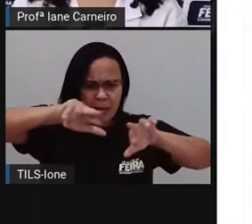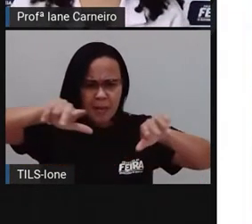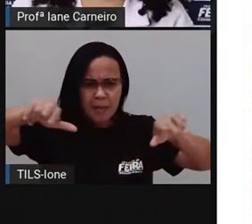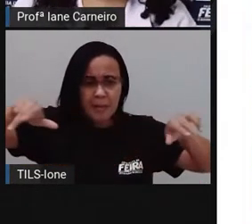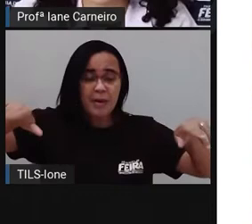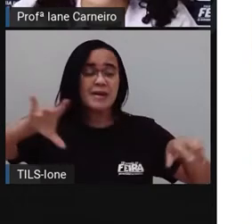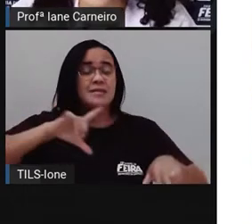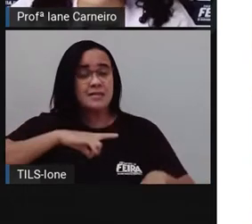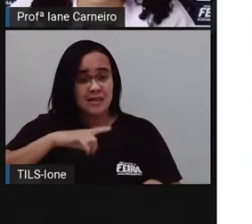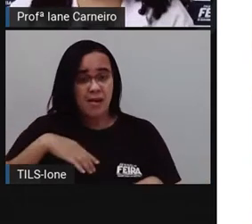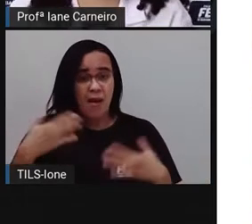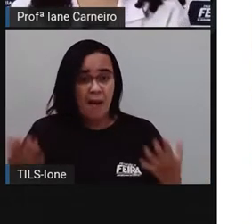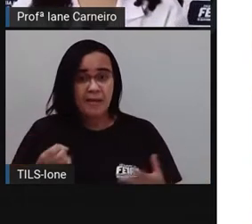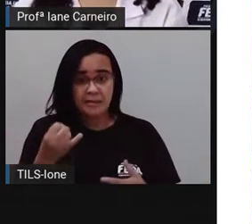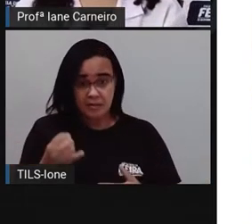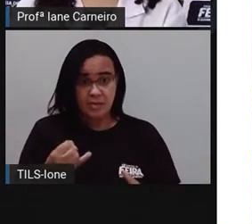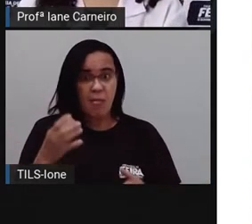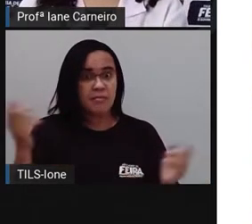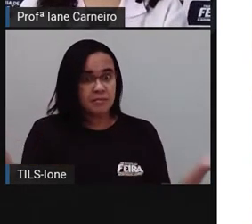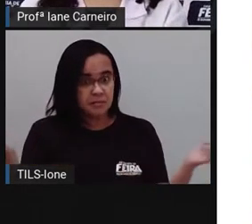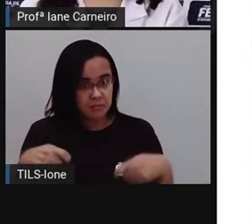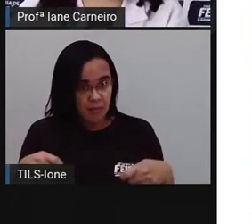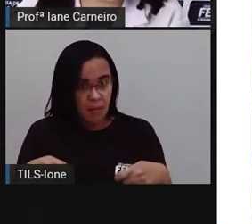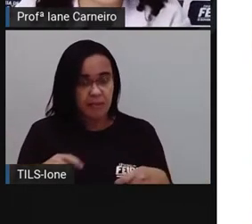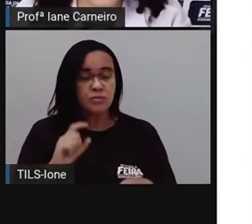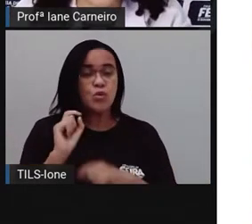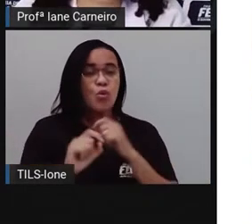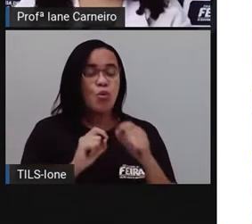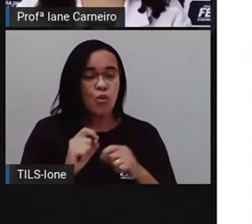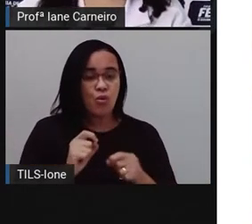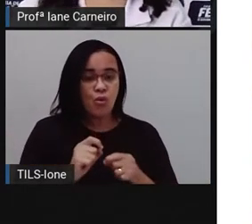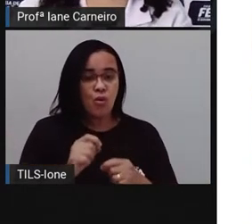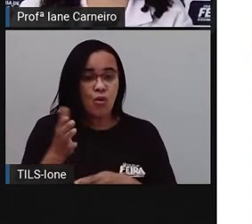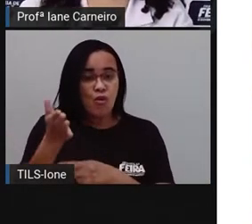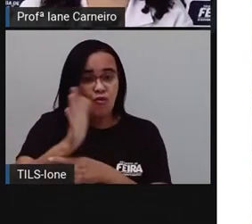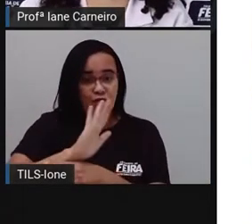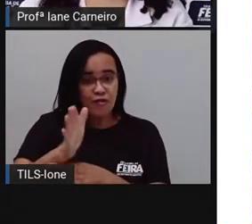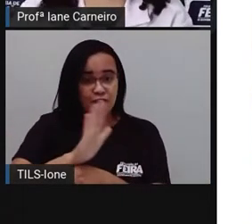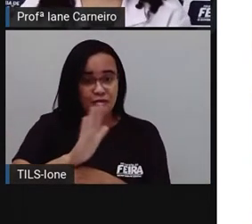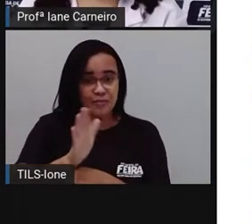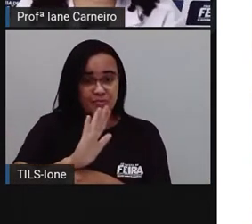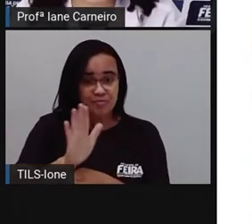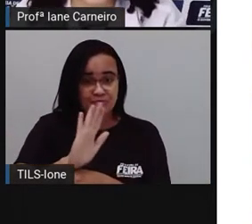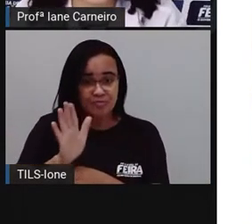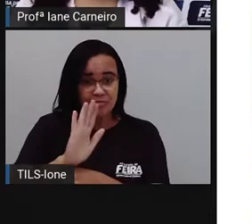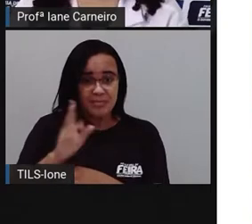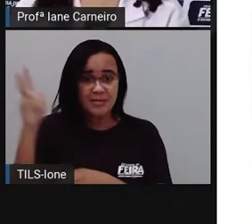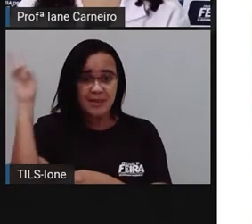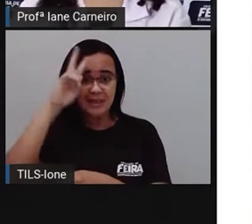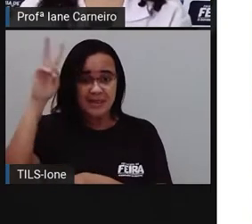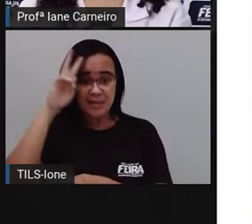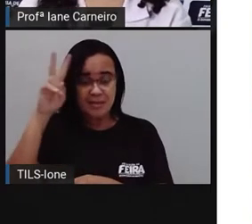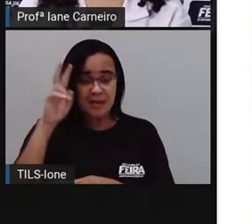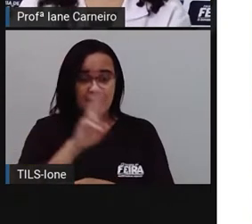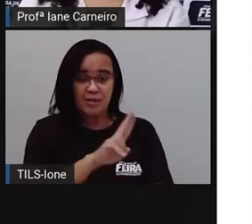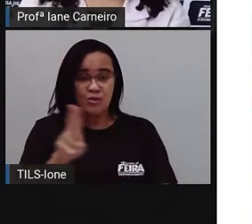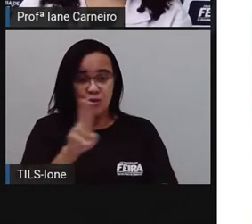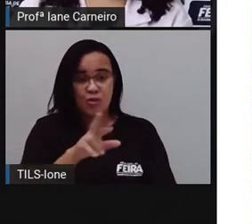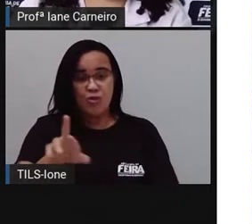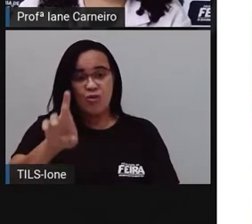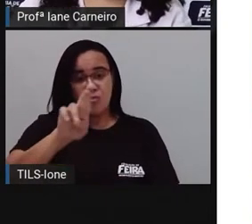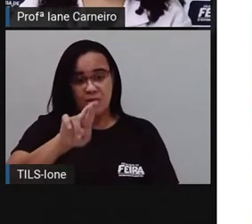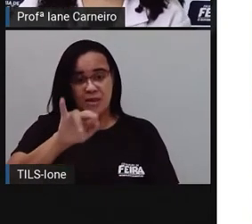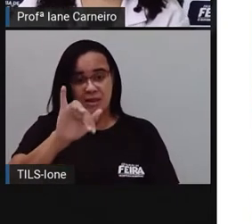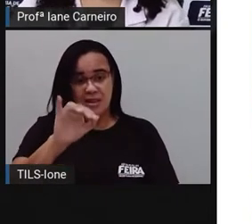né? Não sei se você já assistiu. Mas o filme Rio, né? Que é uma animação que acontece aqui no